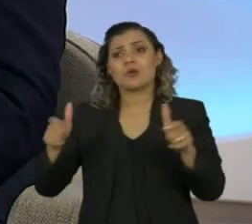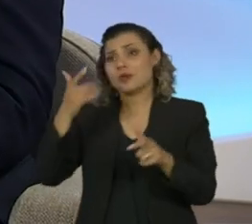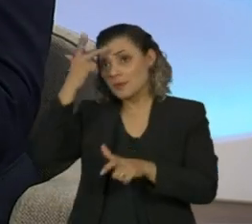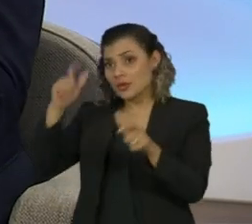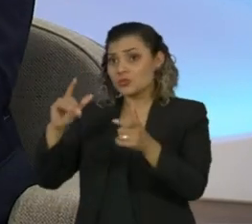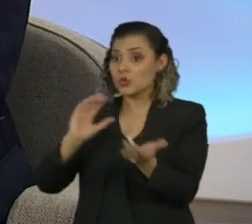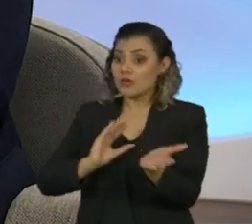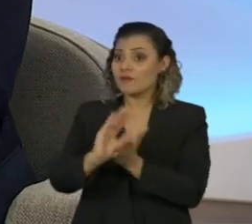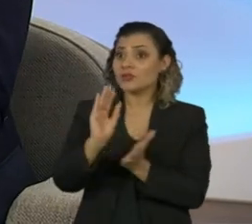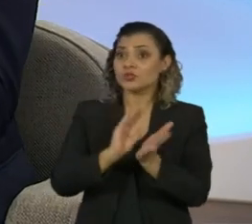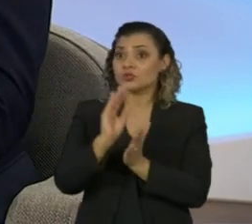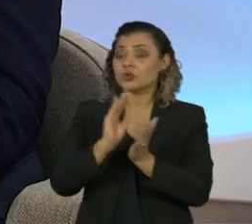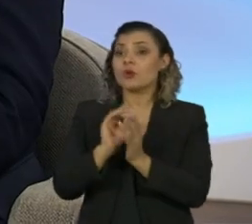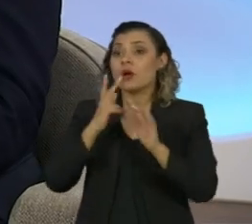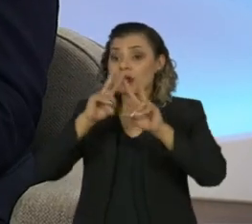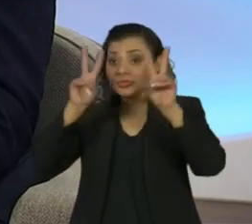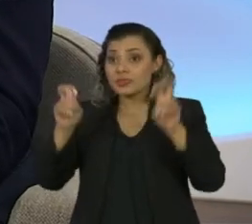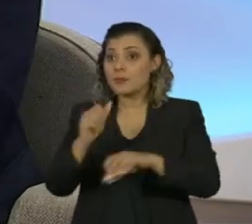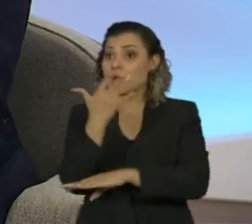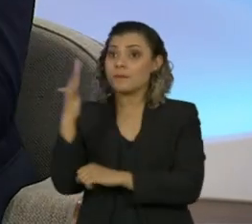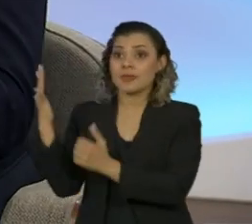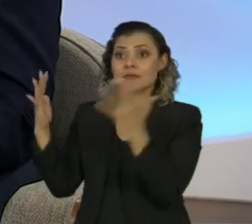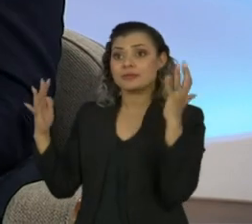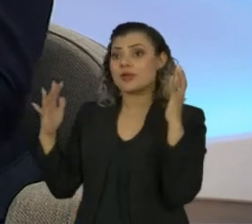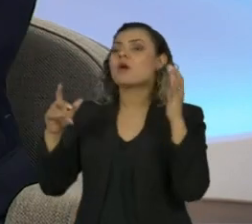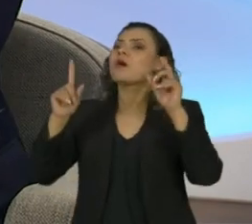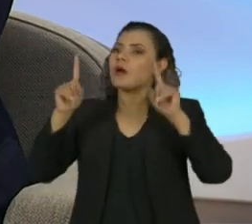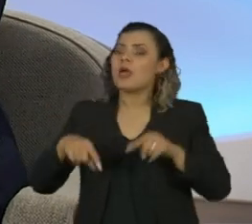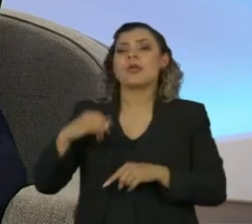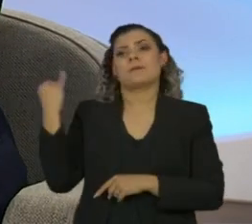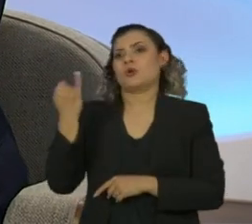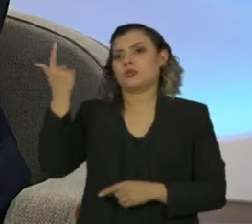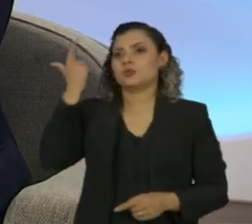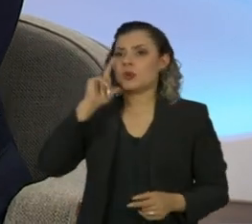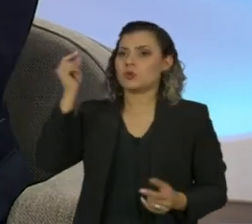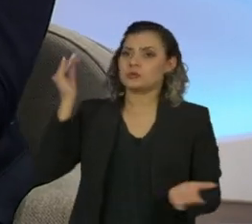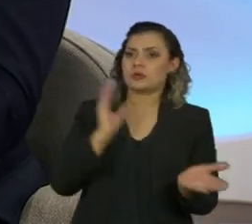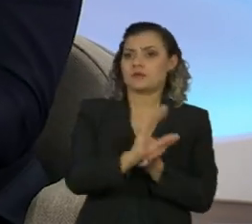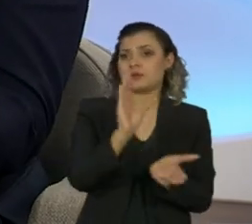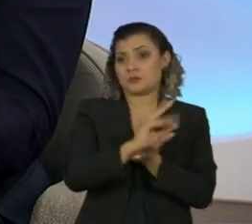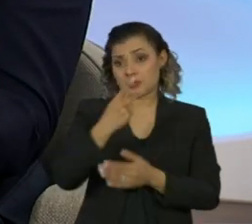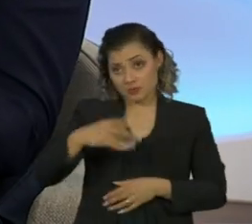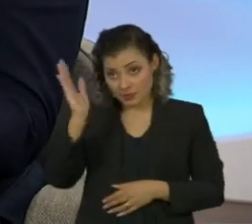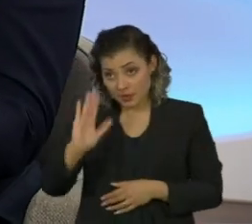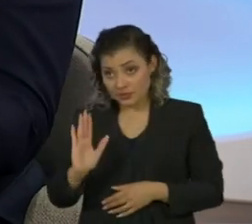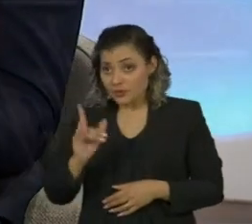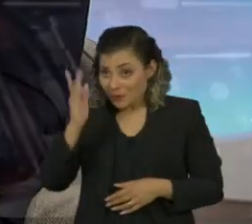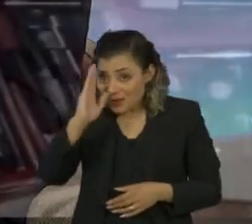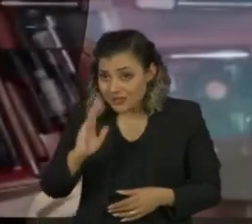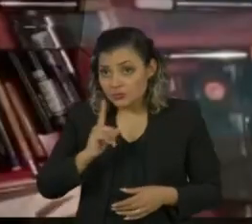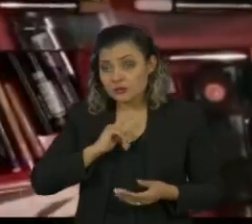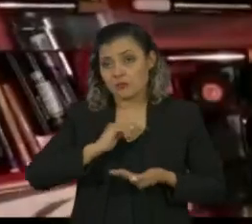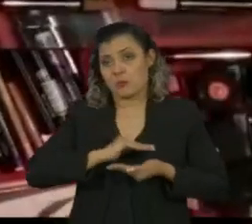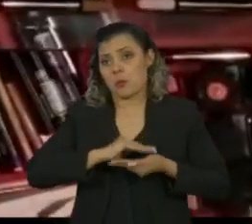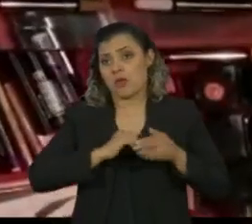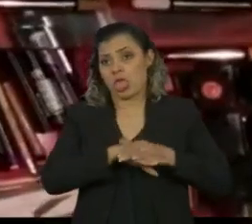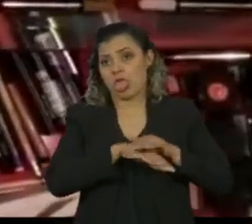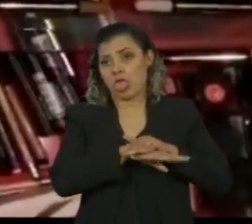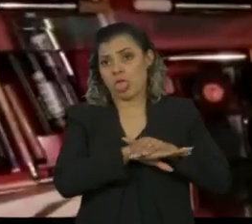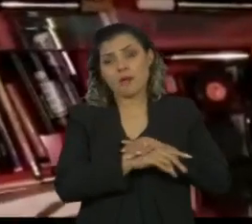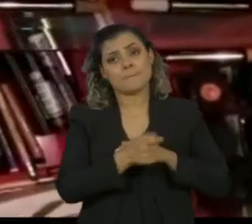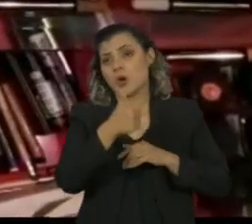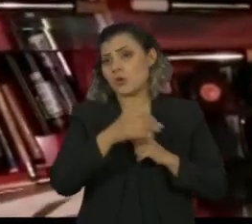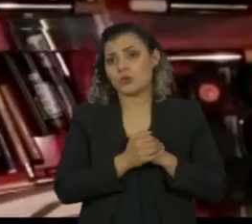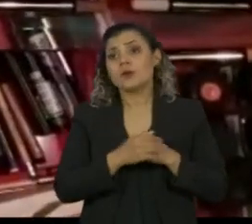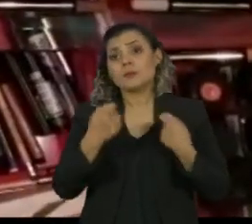que a questão ambiental é uma pré-condição para investimento. O Brasil, que tem uma poupança pequena, precisa